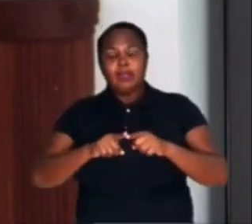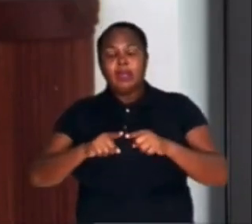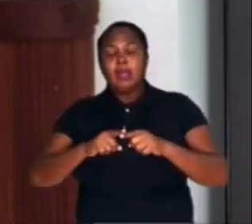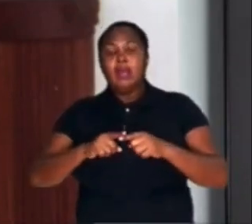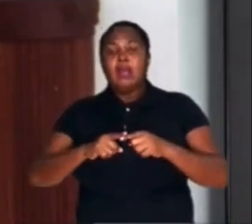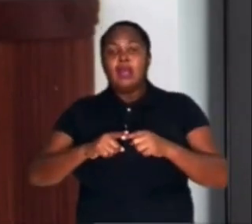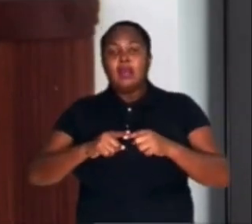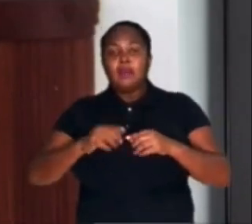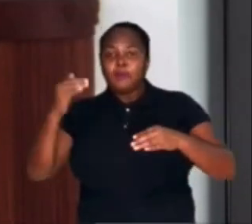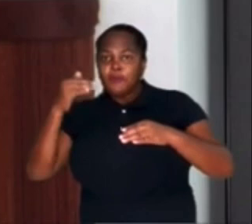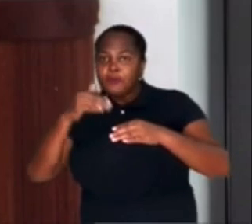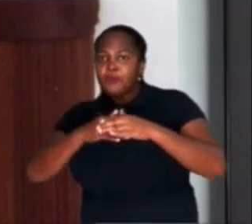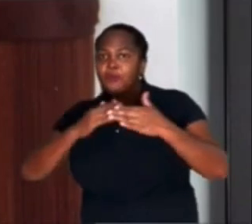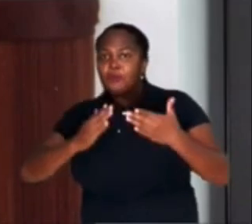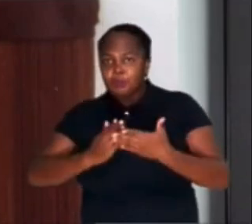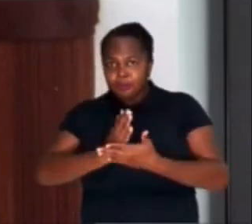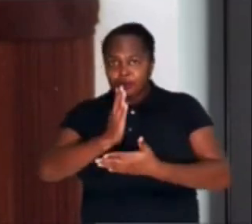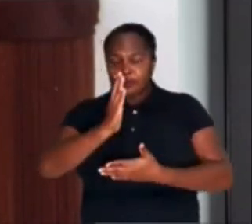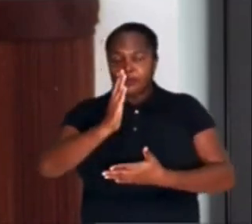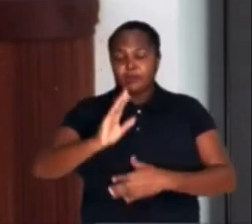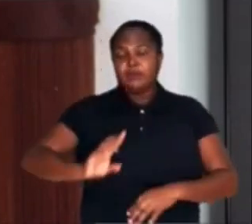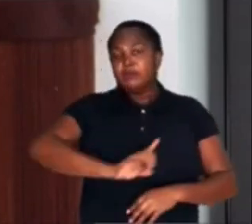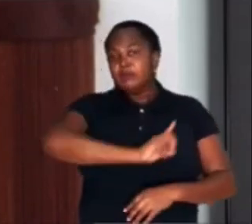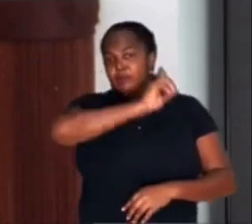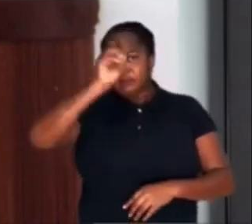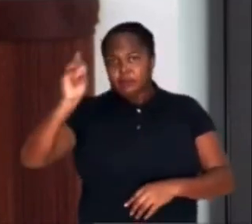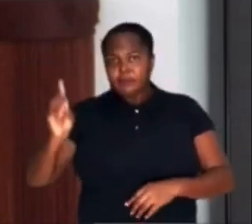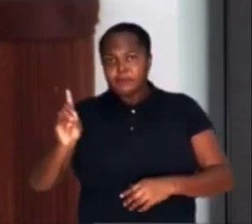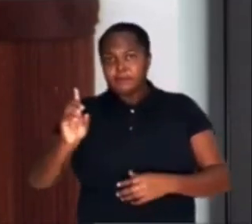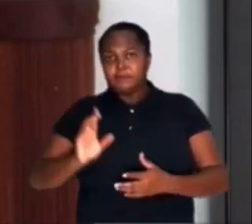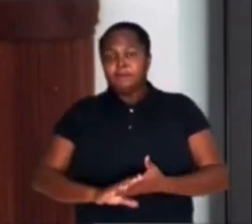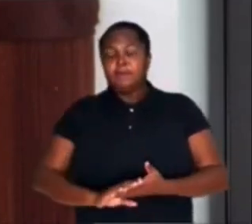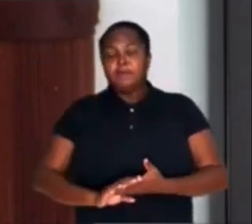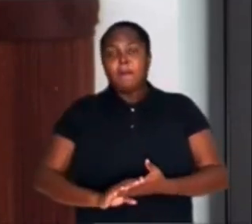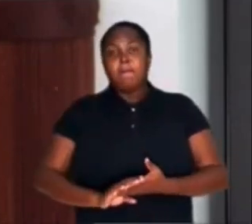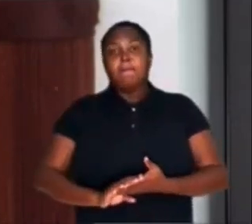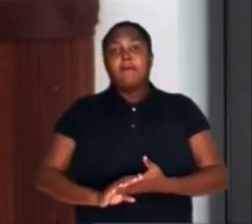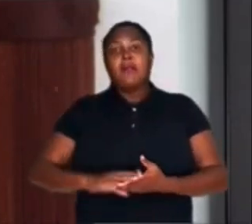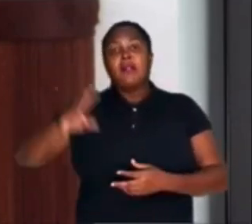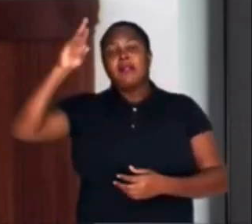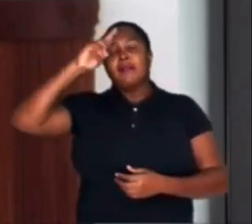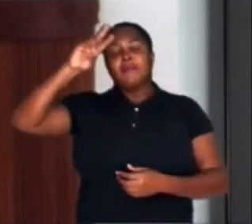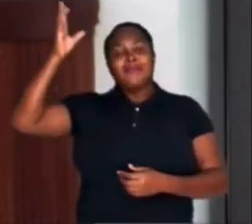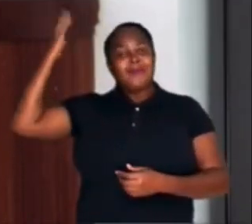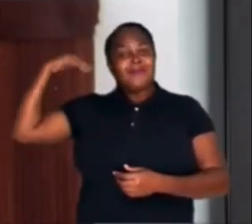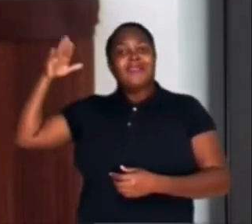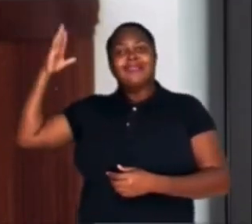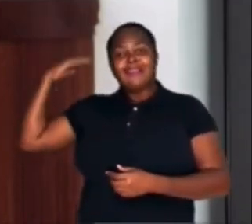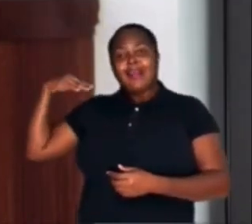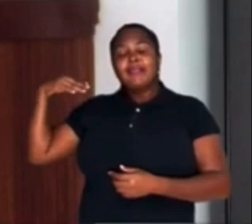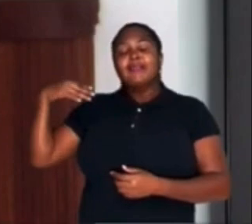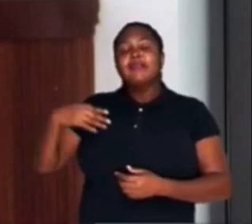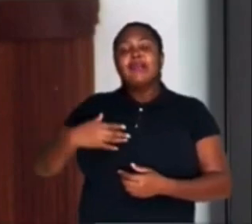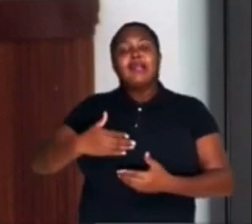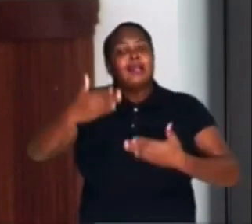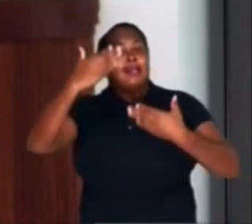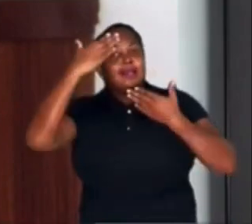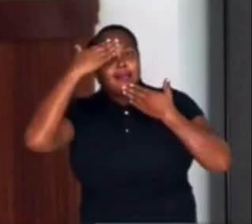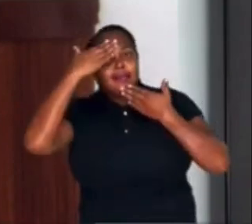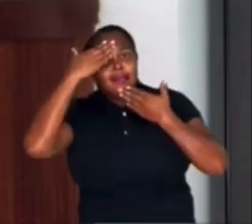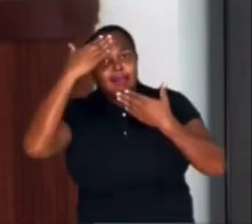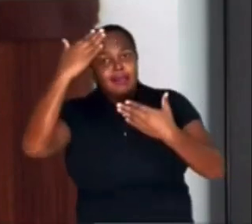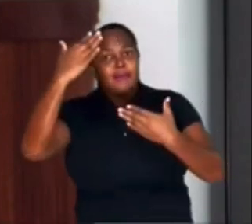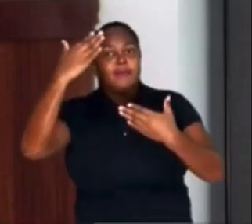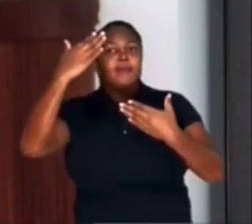deste parlamento no dia da aprovação. Voltando ao passado, manifesto gratidão ao ex-vereador Luiz Carlos